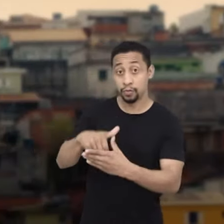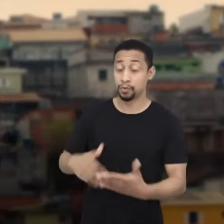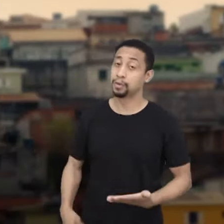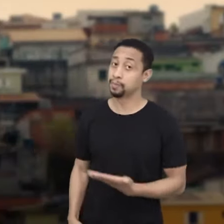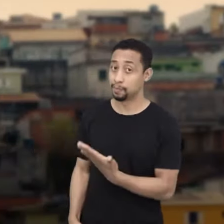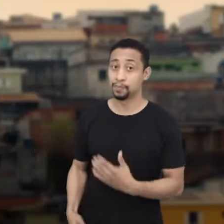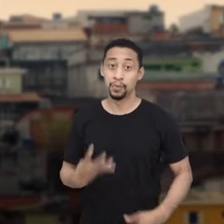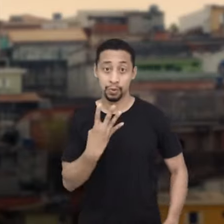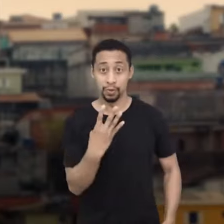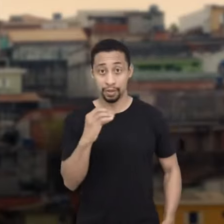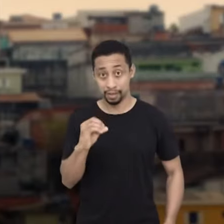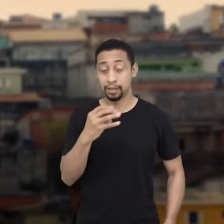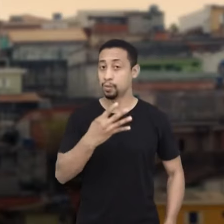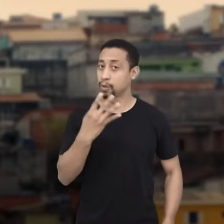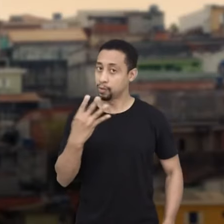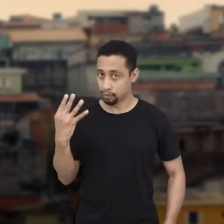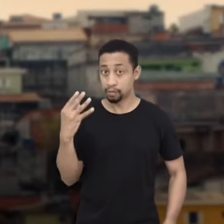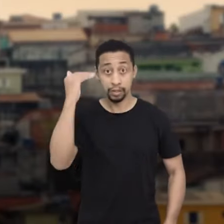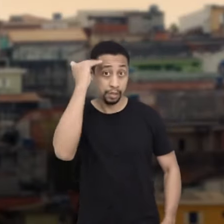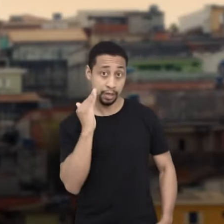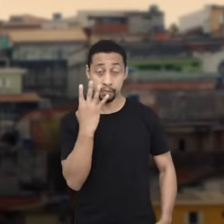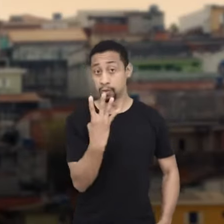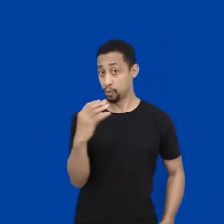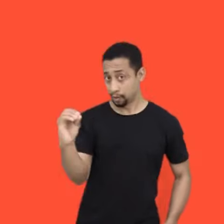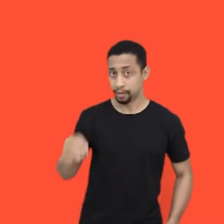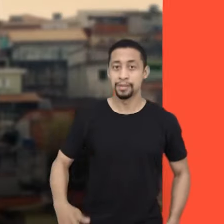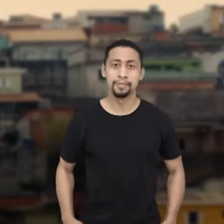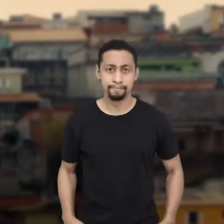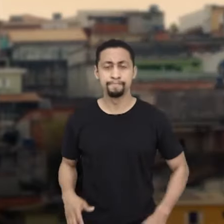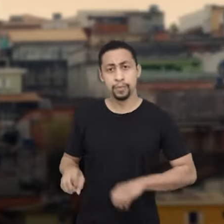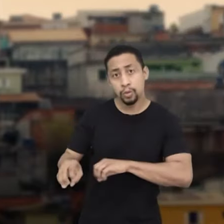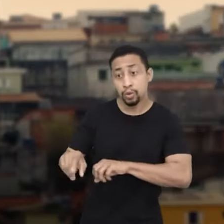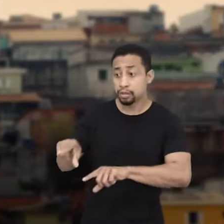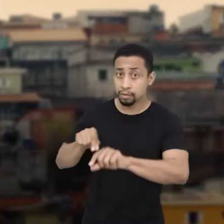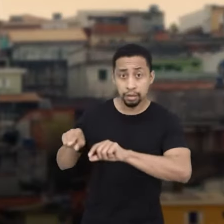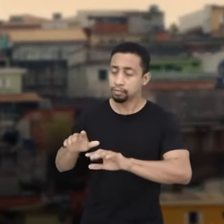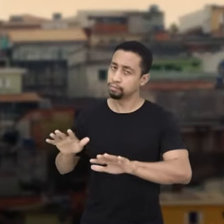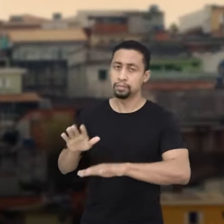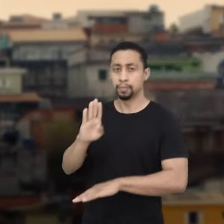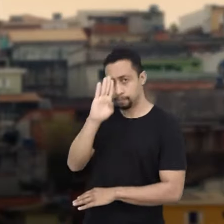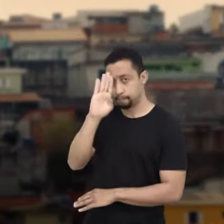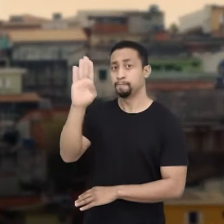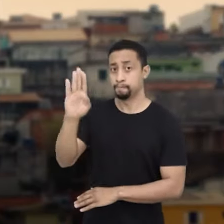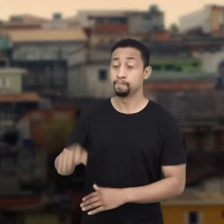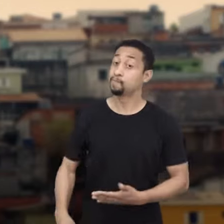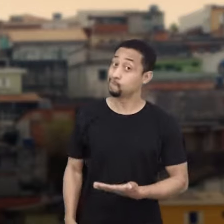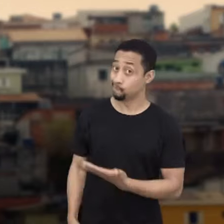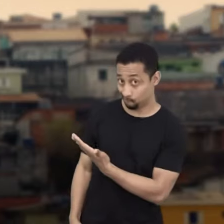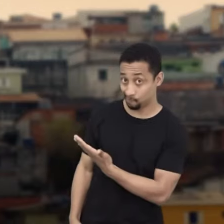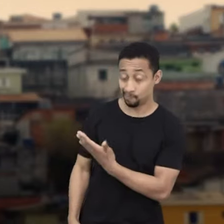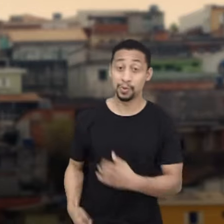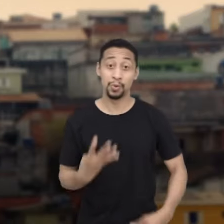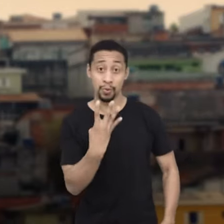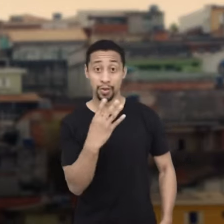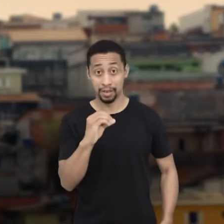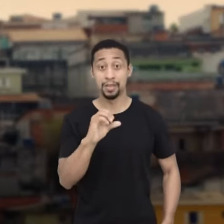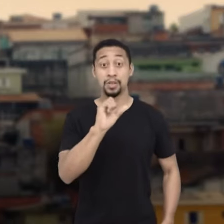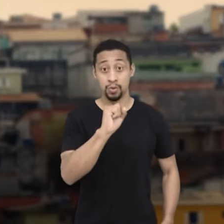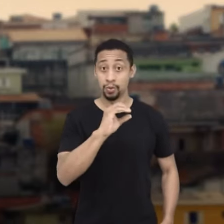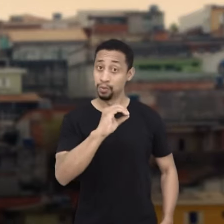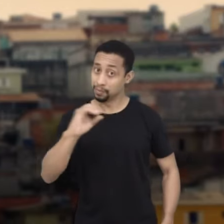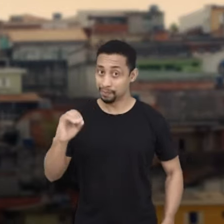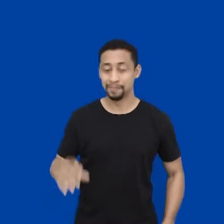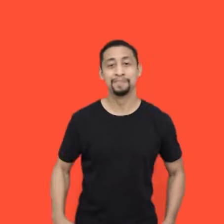vote Dr. Tito, 40, 4, 4, 4, 4, com Tabata, 40. Comigo a educação não é opção, é prioridade. Professor José Valdo,